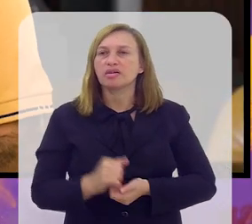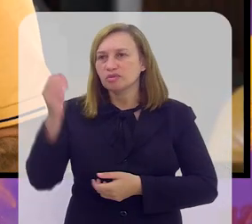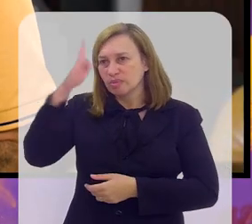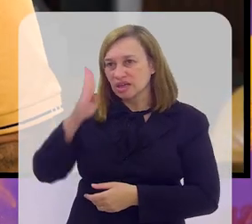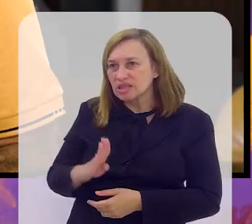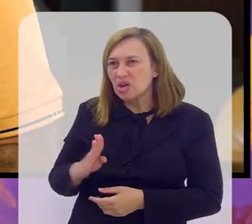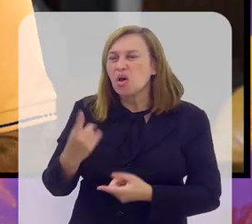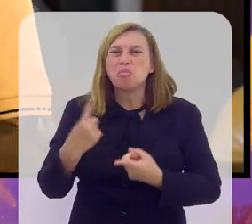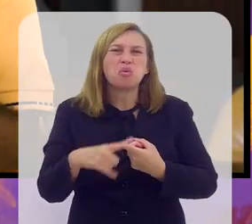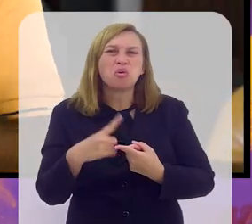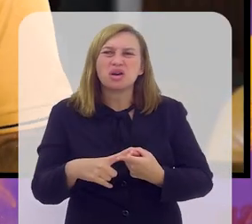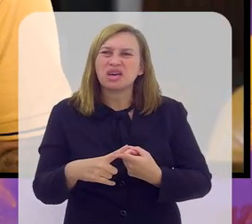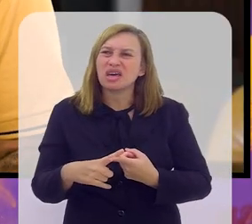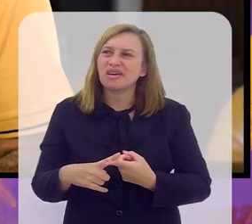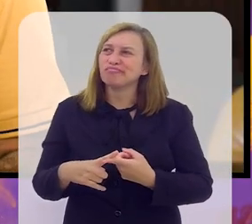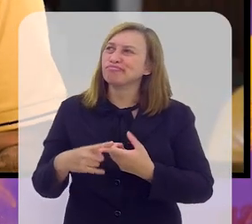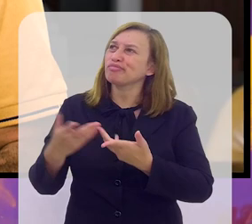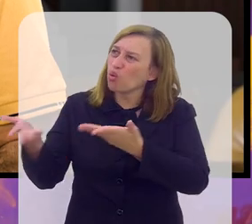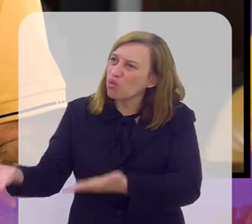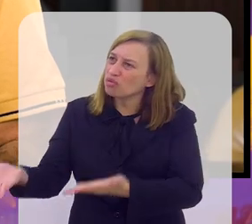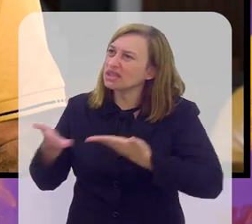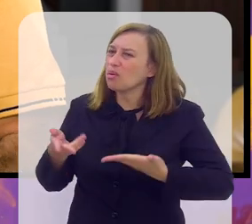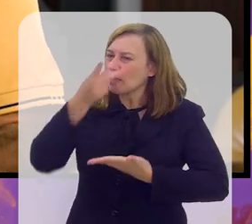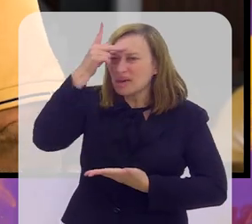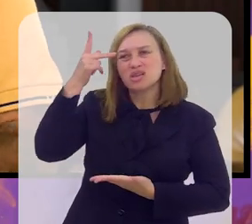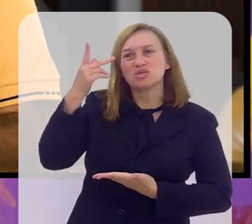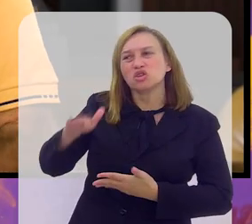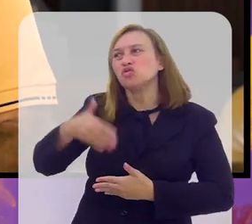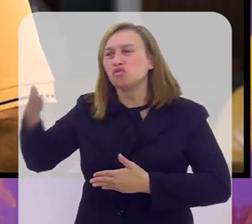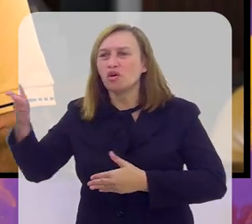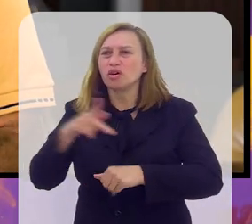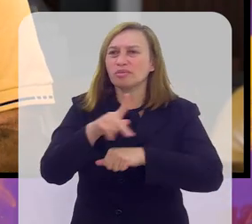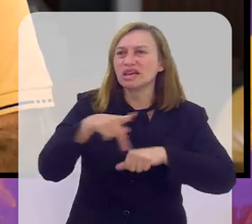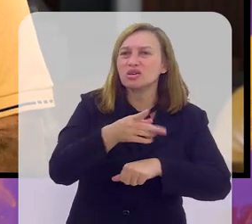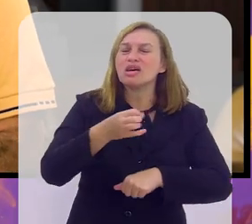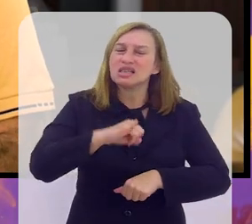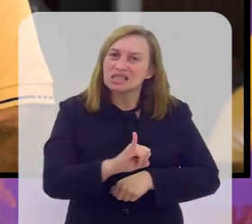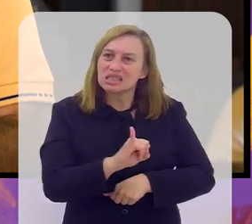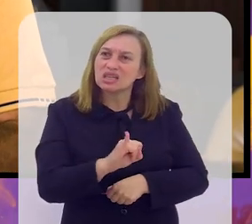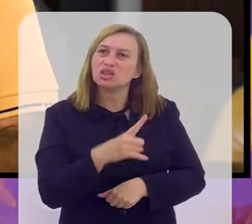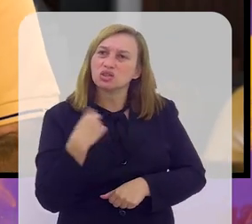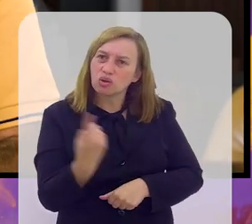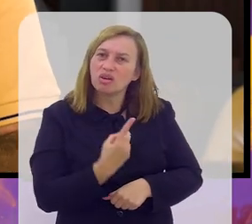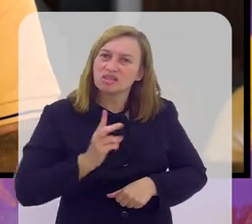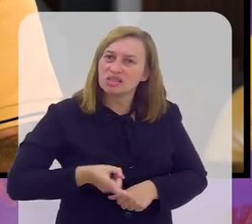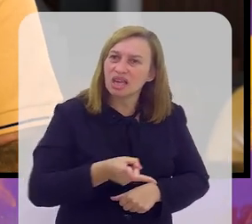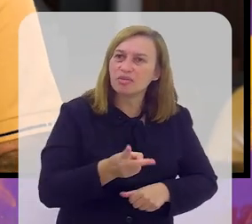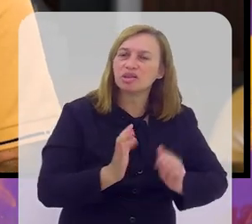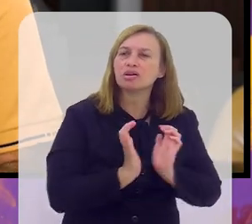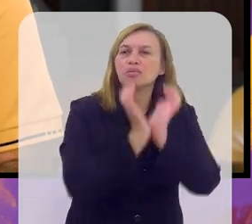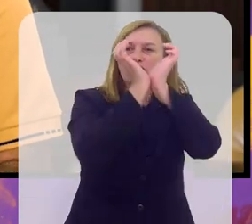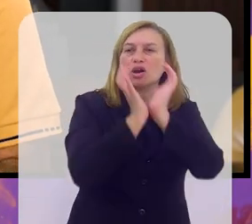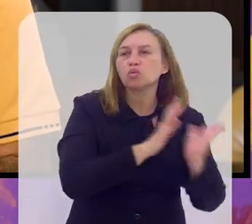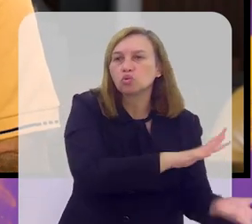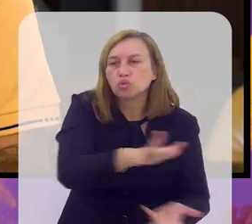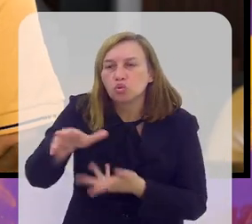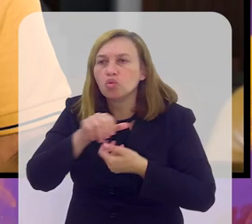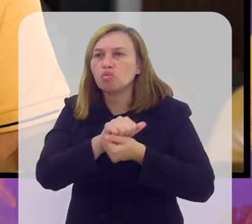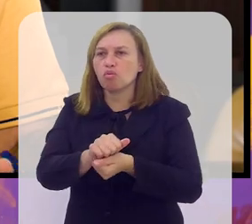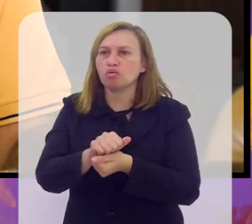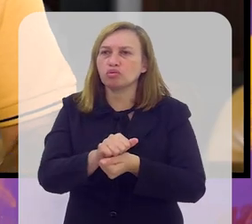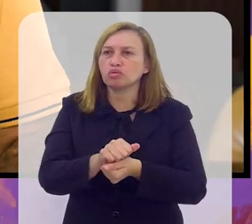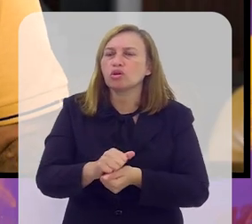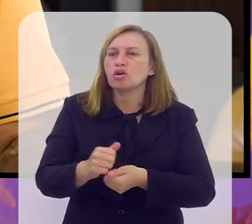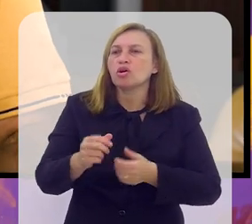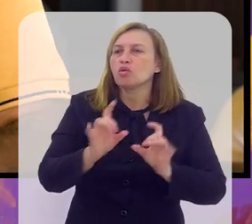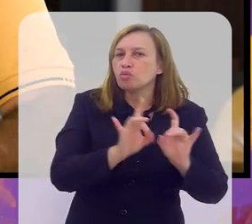a gente tem que trazer um cara de fora se o Brasil sempre foi campeão do mundo com treinadores daqui? Você